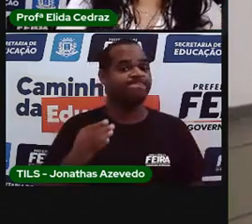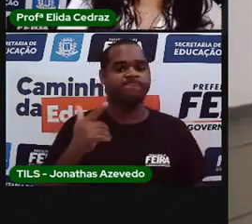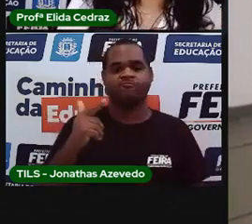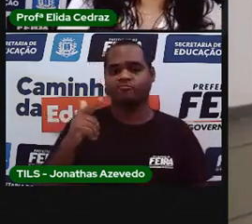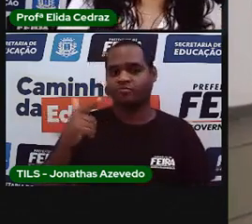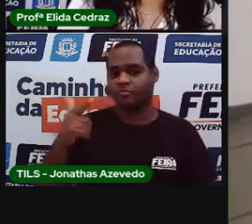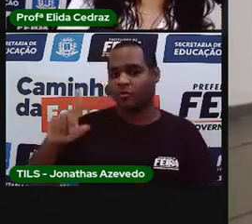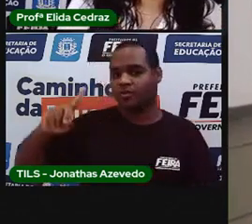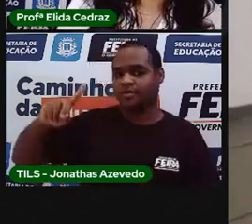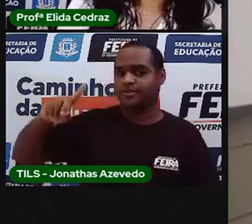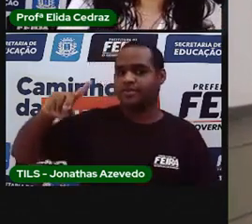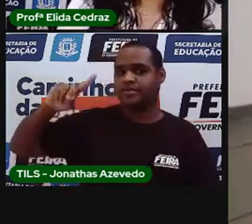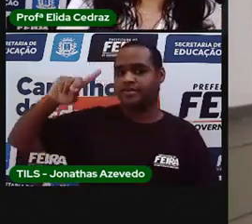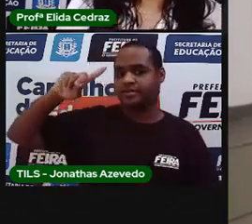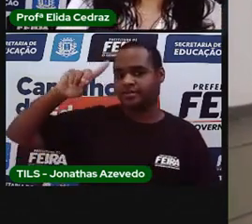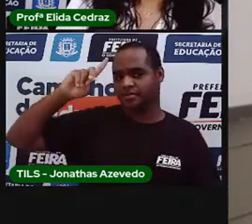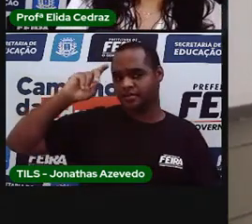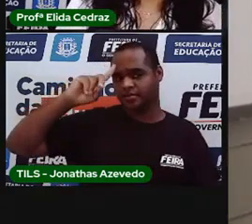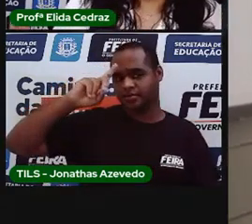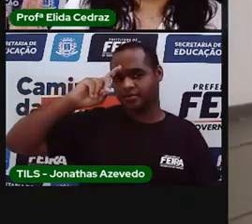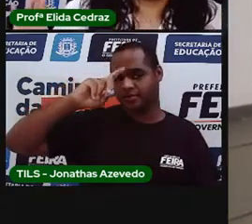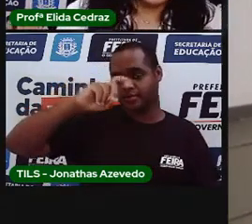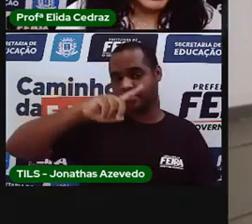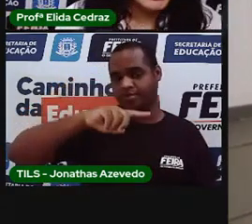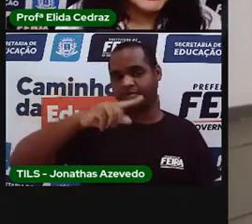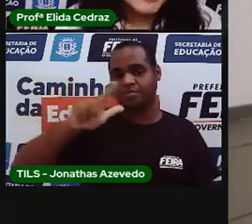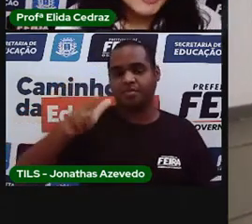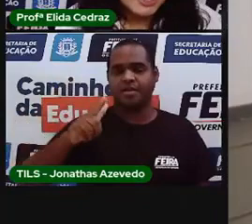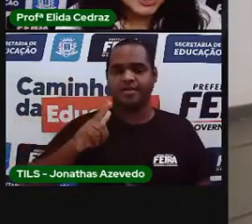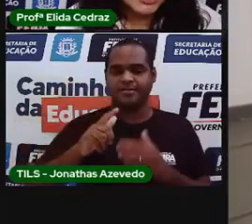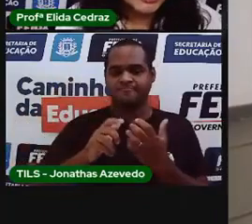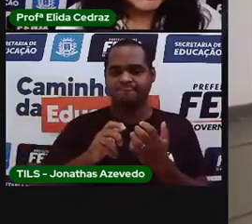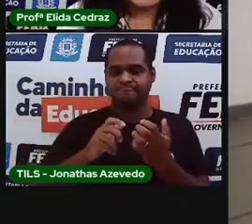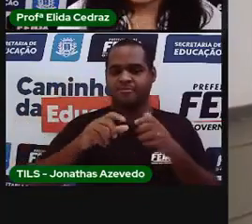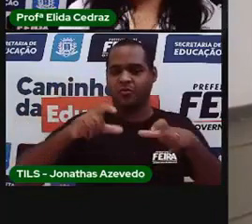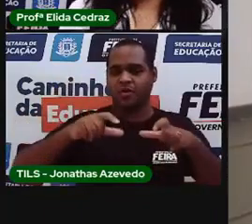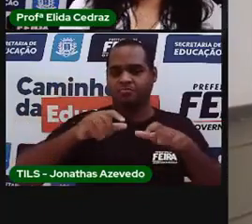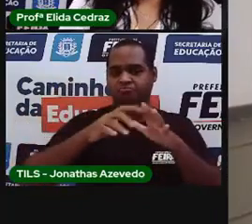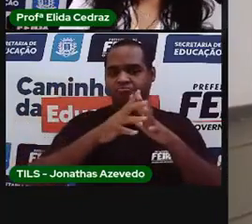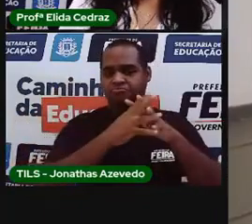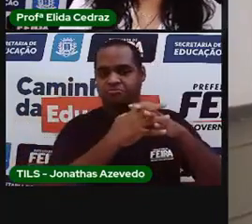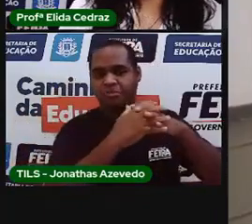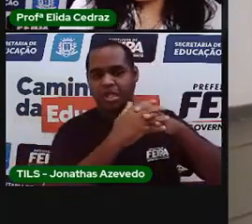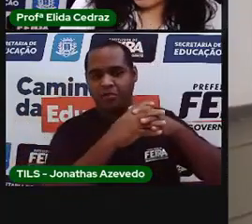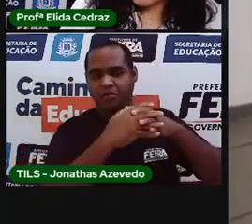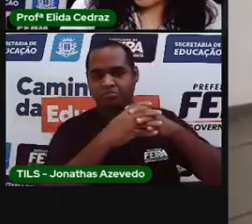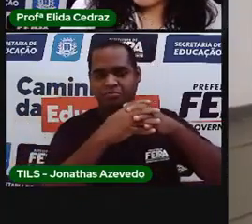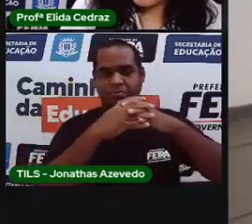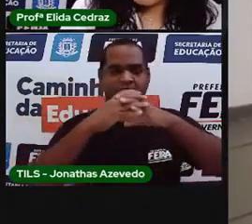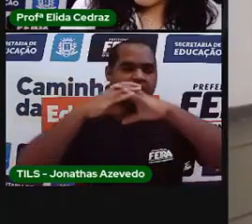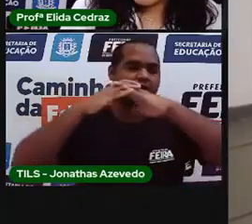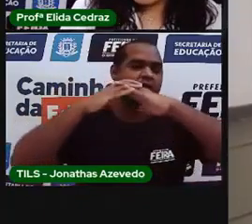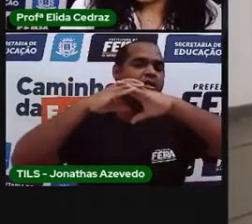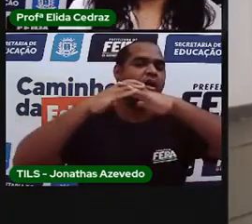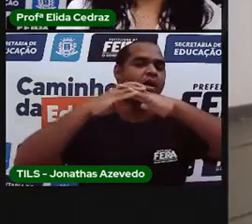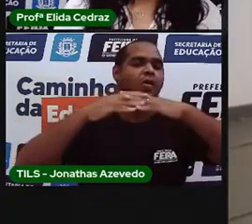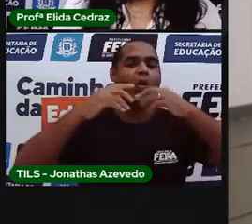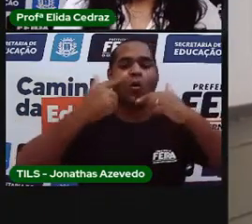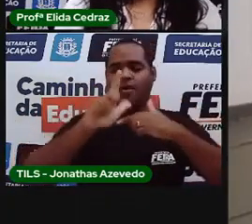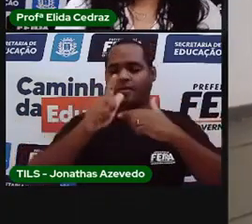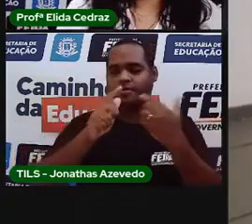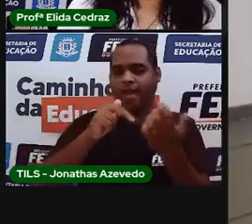formas assim de, tipo, artista de circo, atleta olímpico.